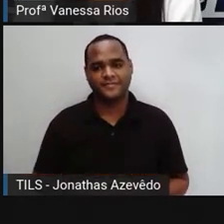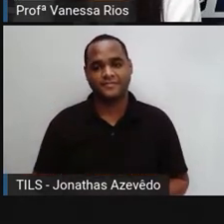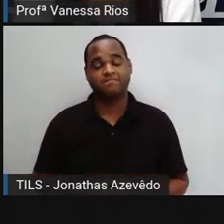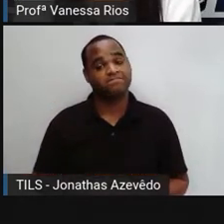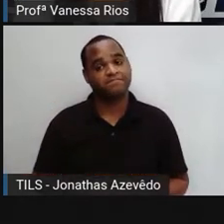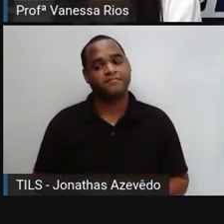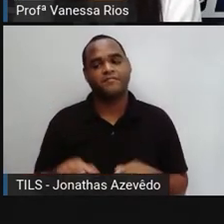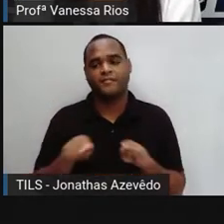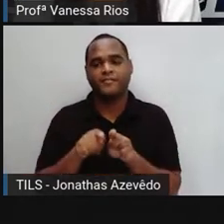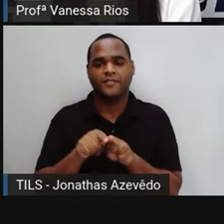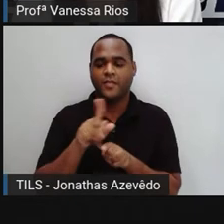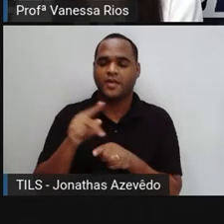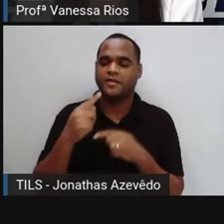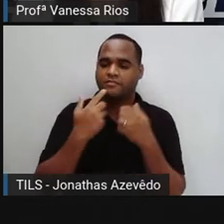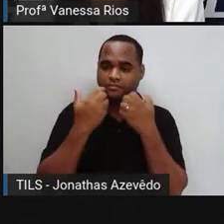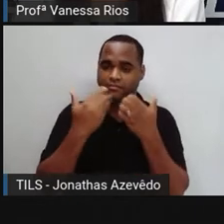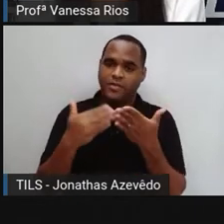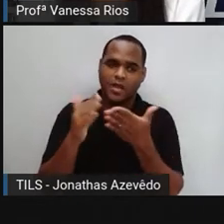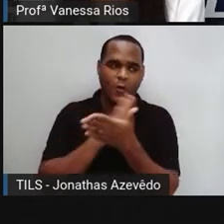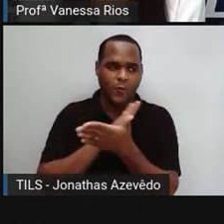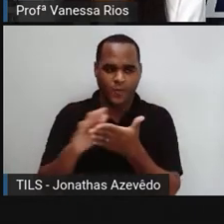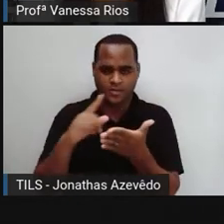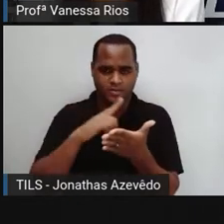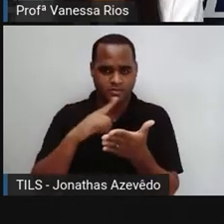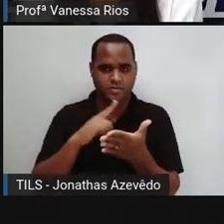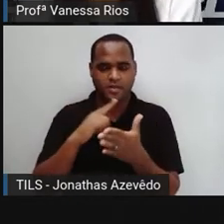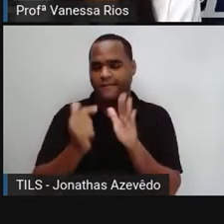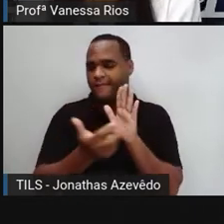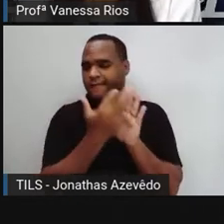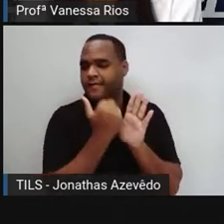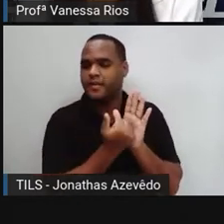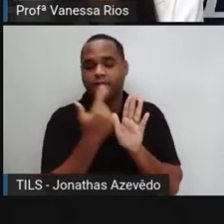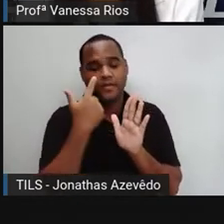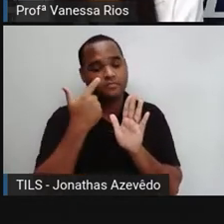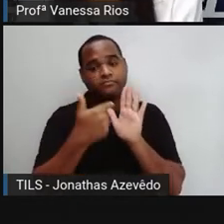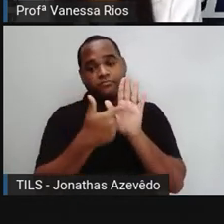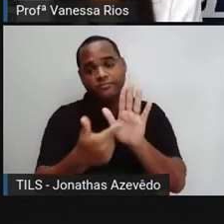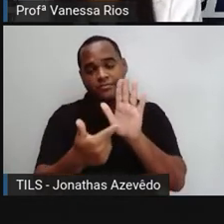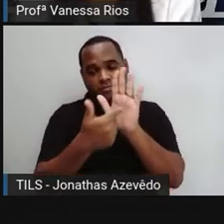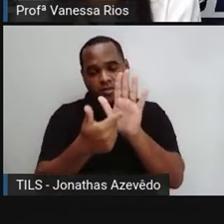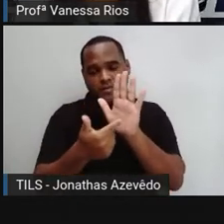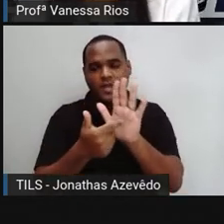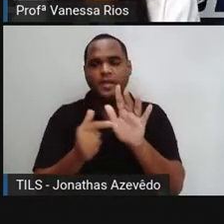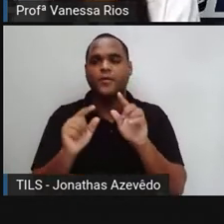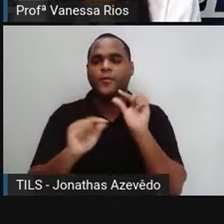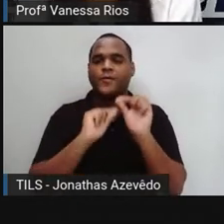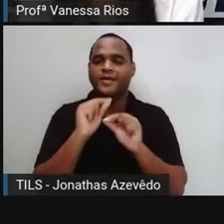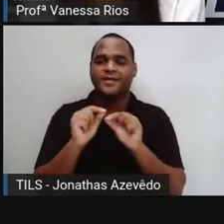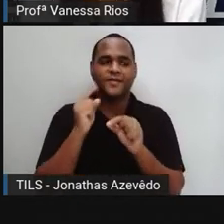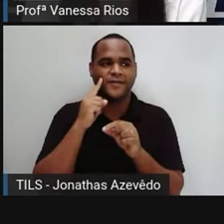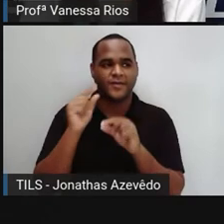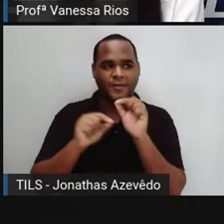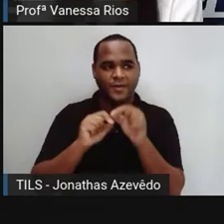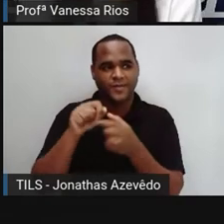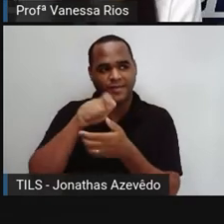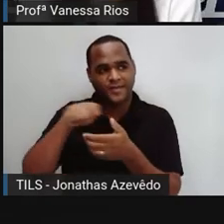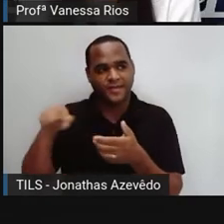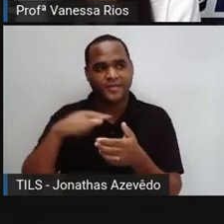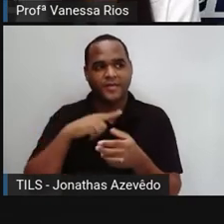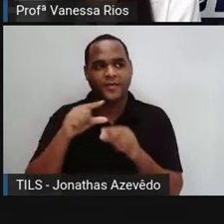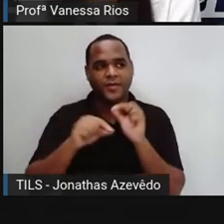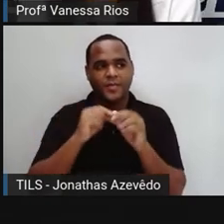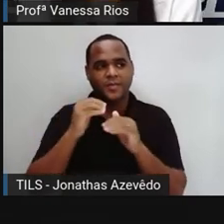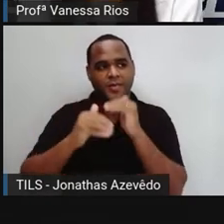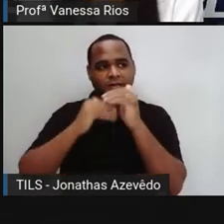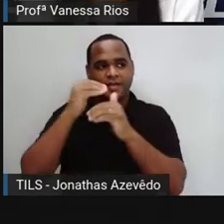E aí, a Pro traz aqui algumas imagens para a gente observar de que forma a escrita, né? Passa por processos